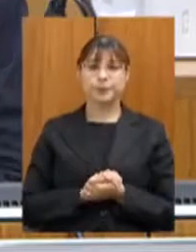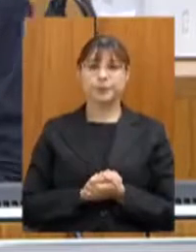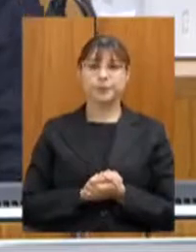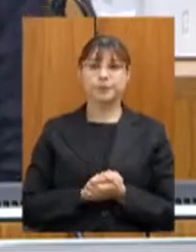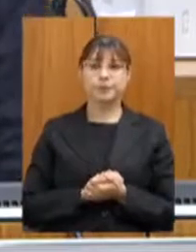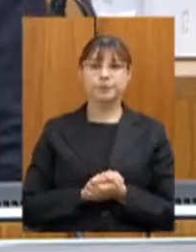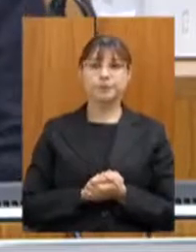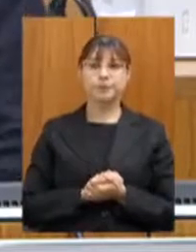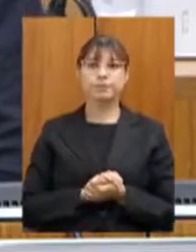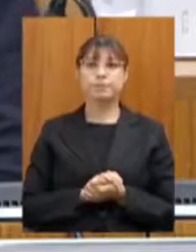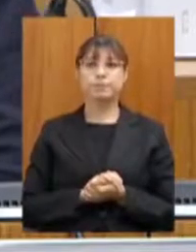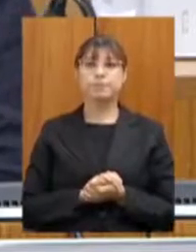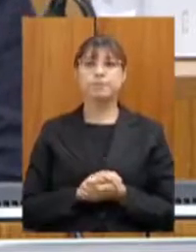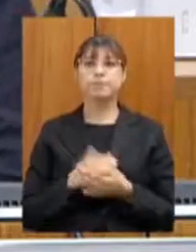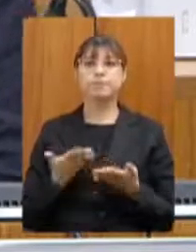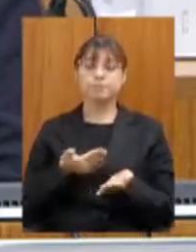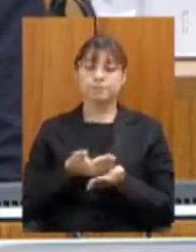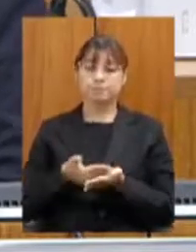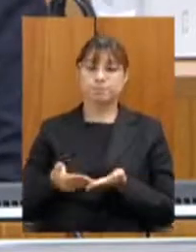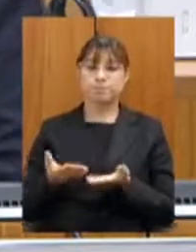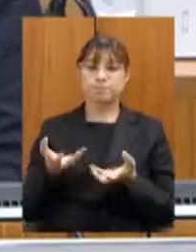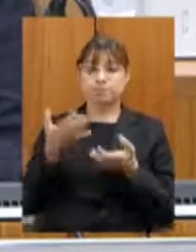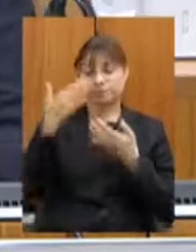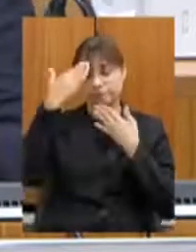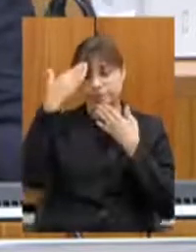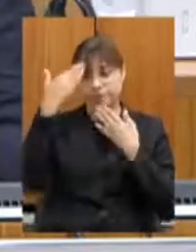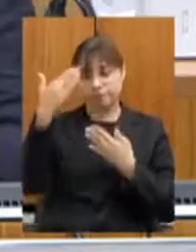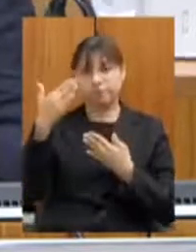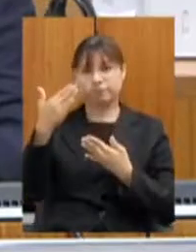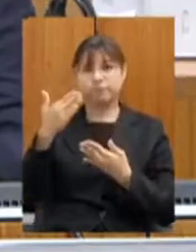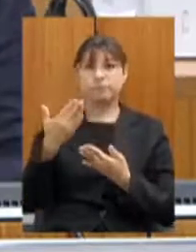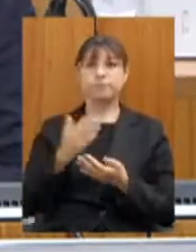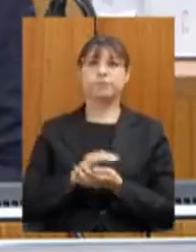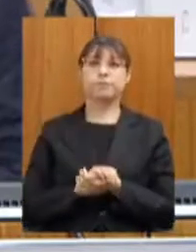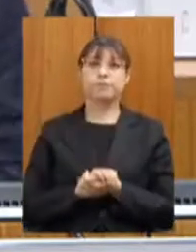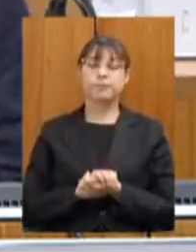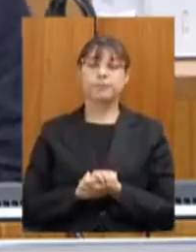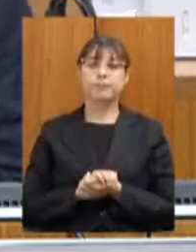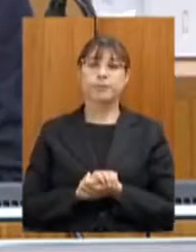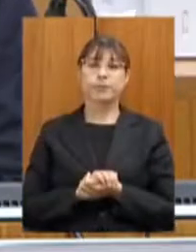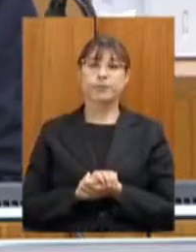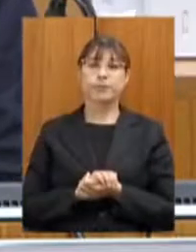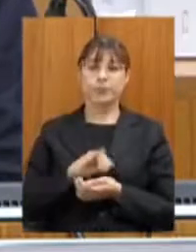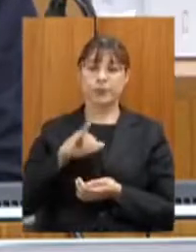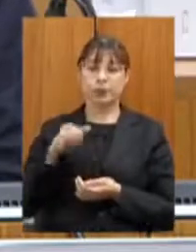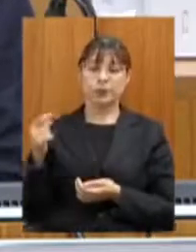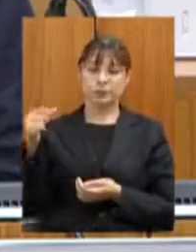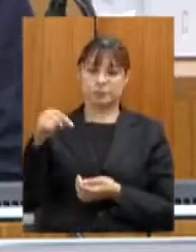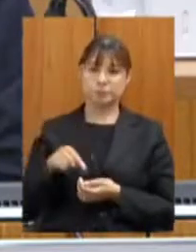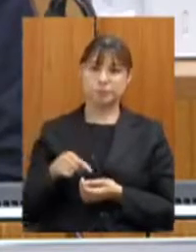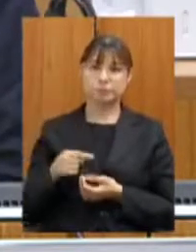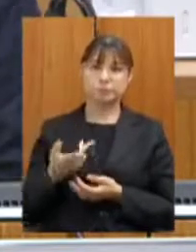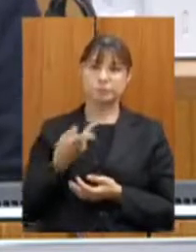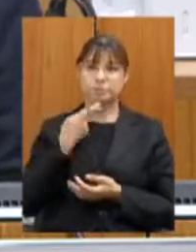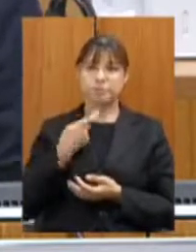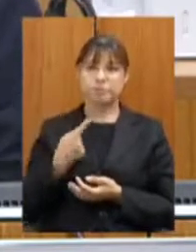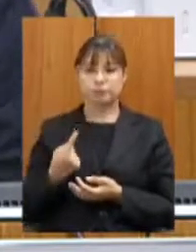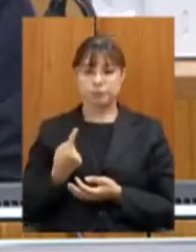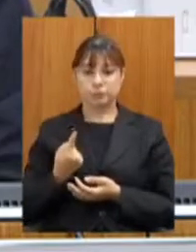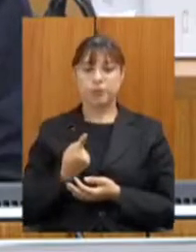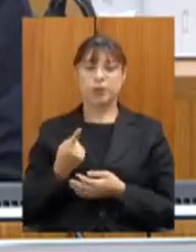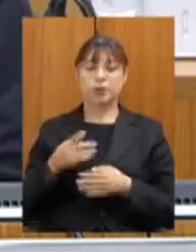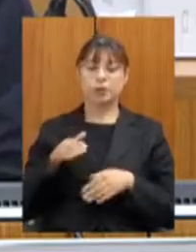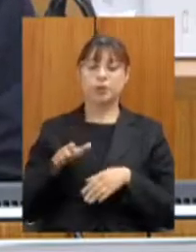Bom, eu inicialmente queria agradecer essa oportunidade, dizer que para nós, da Secretaria de